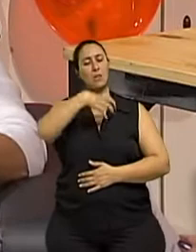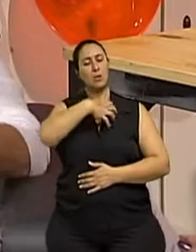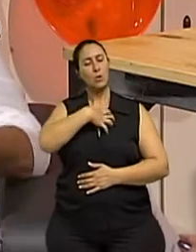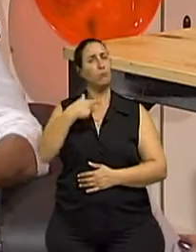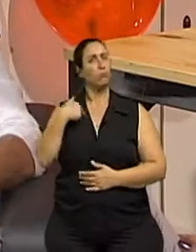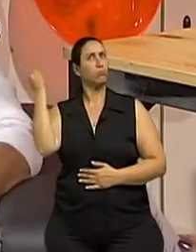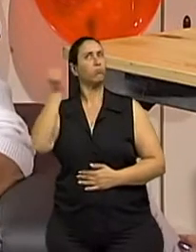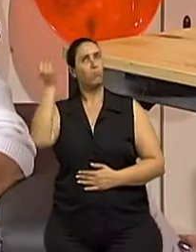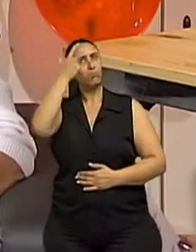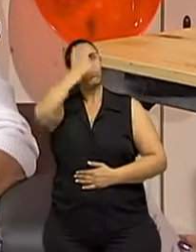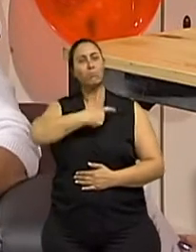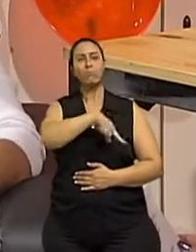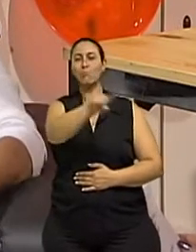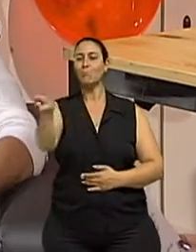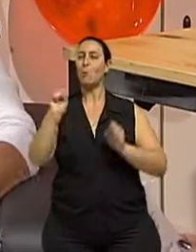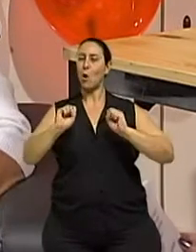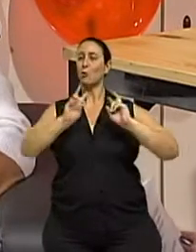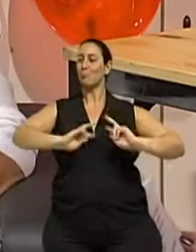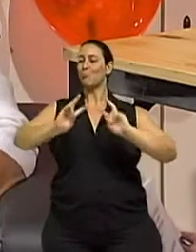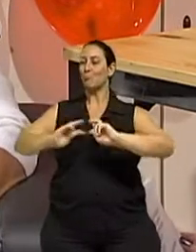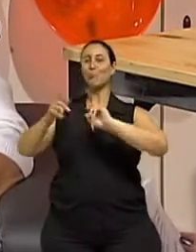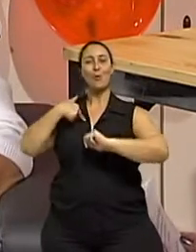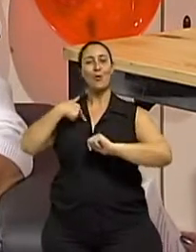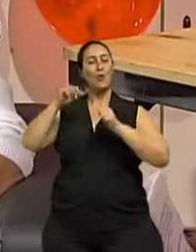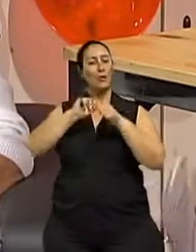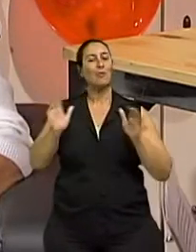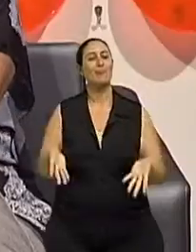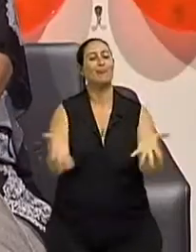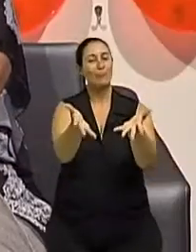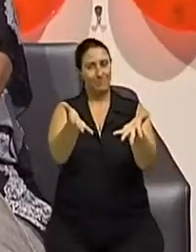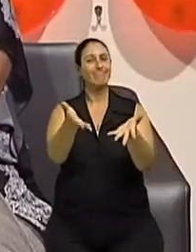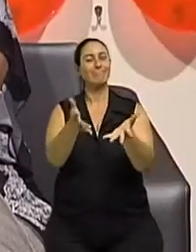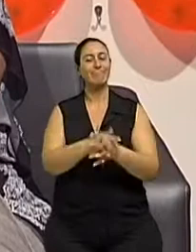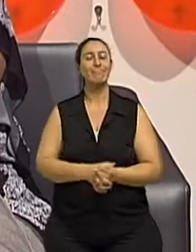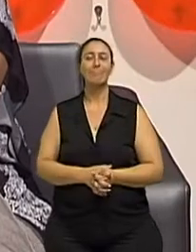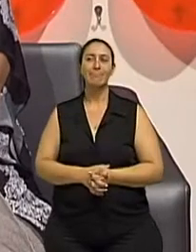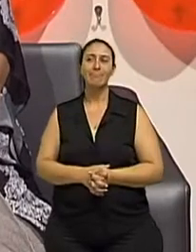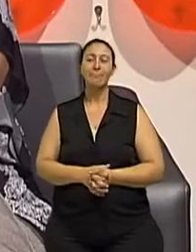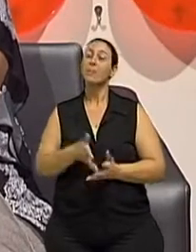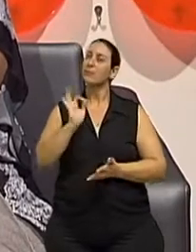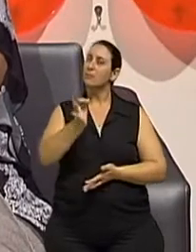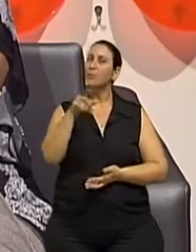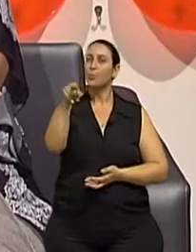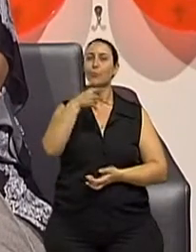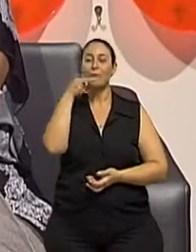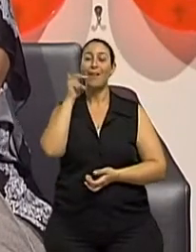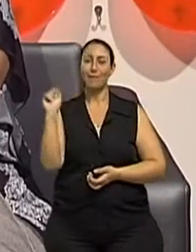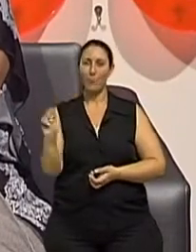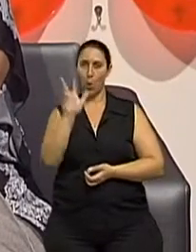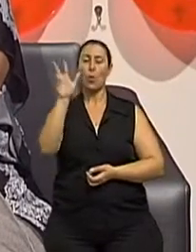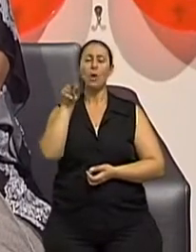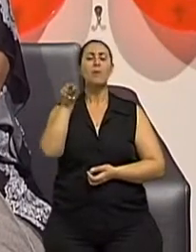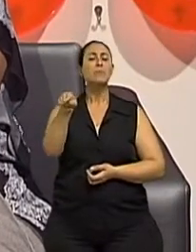e tantos outros valores ali envolvidos. Pois é. E aí quando tu fala em valores, essa questão, né,